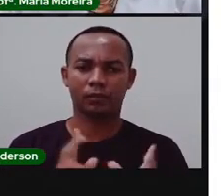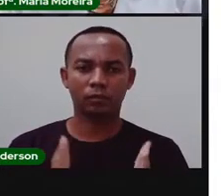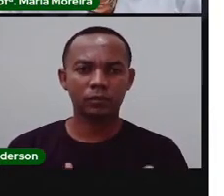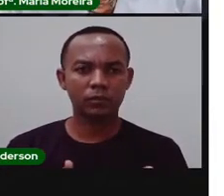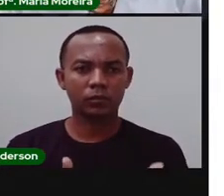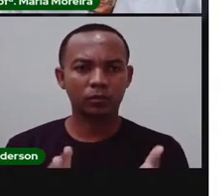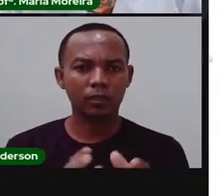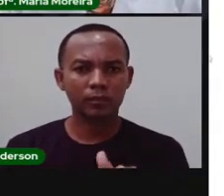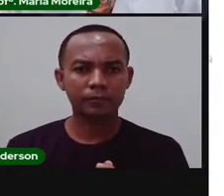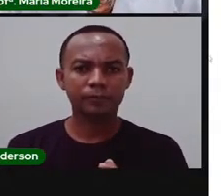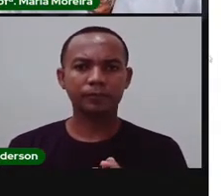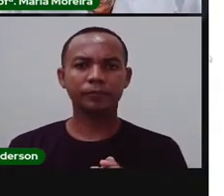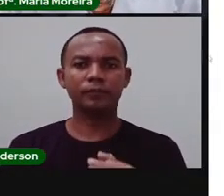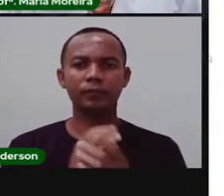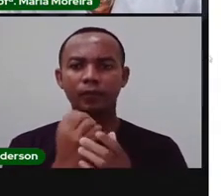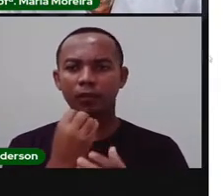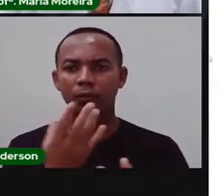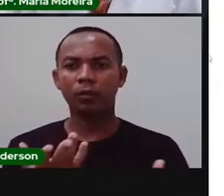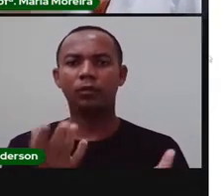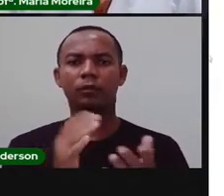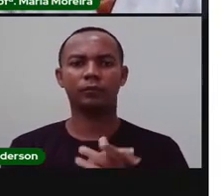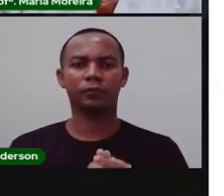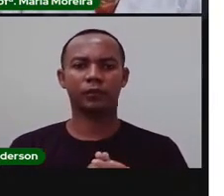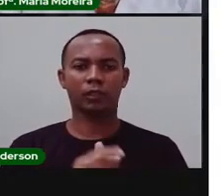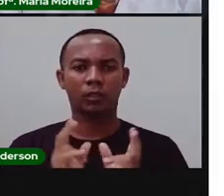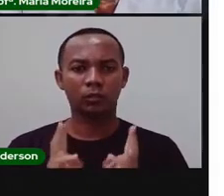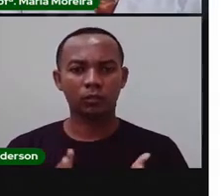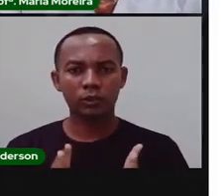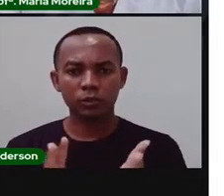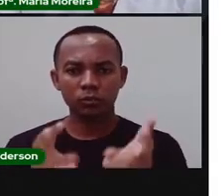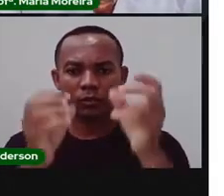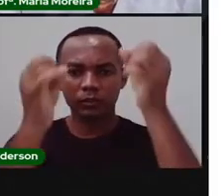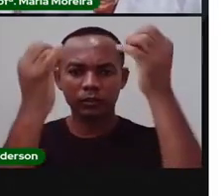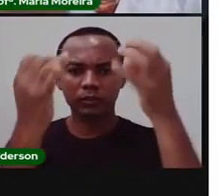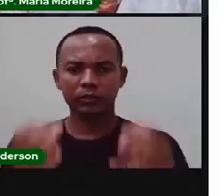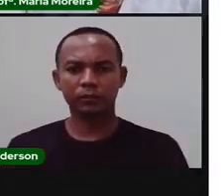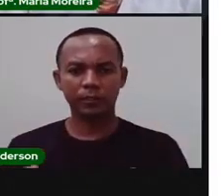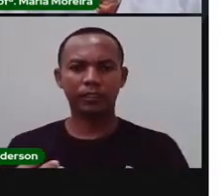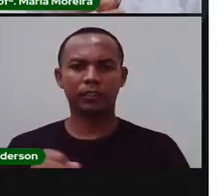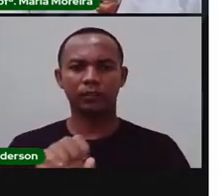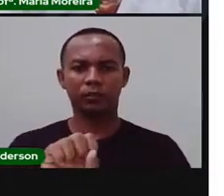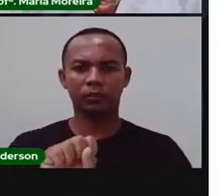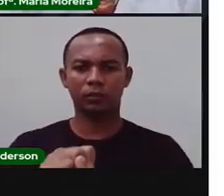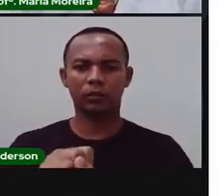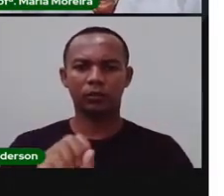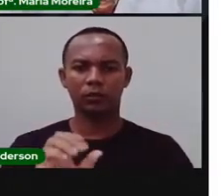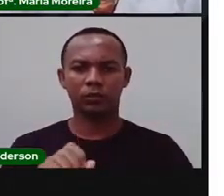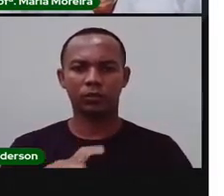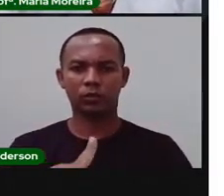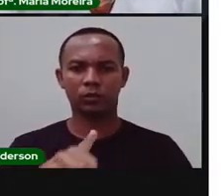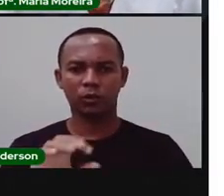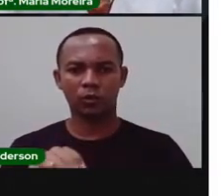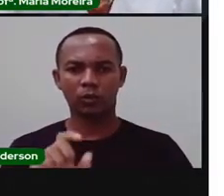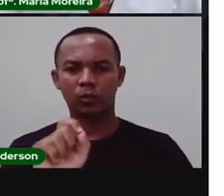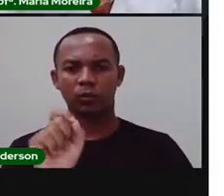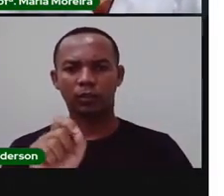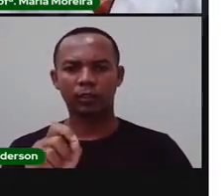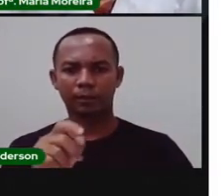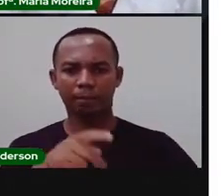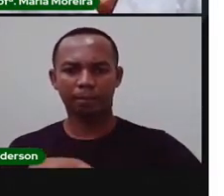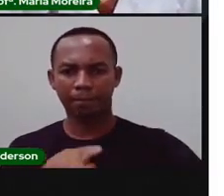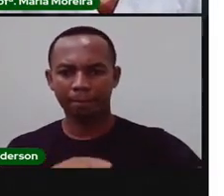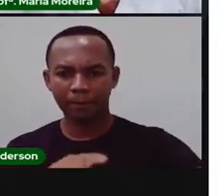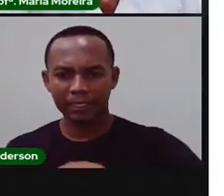meus amores. Bom, continuando falando sobre o solo, porque, obviamente, o solo, ele não é só formado de pedras,